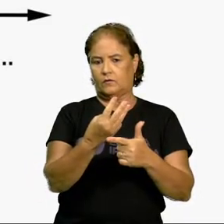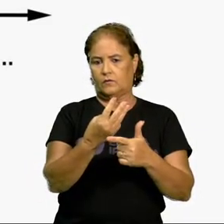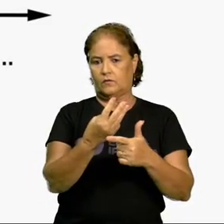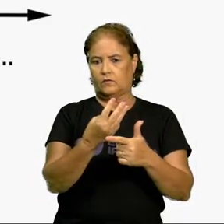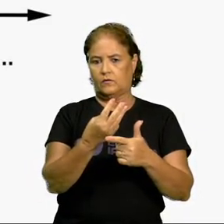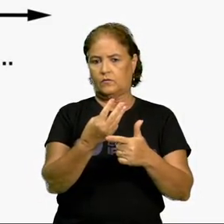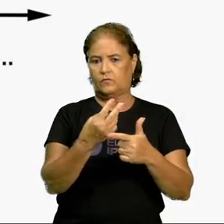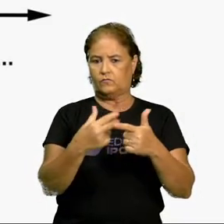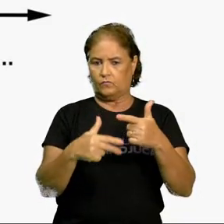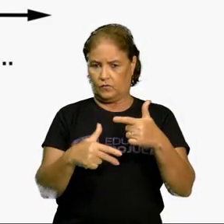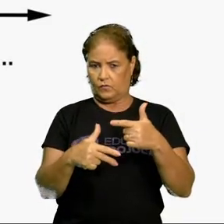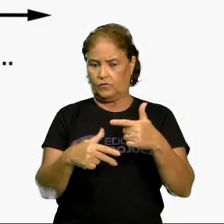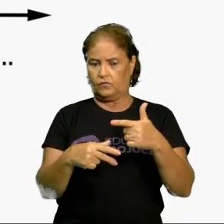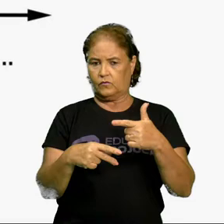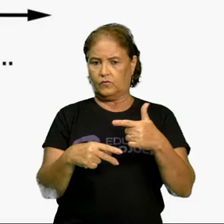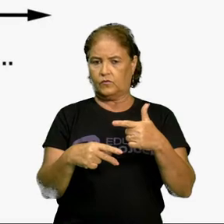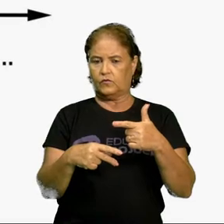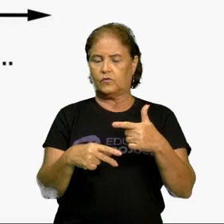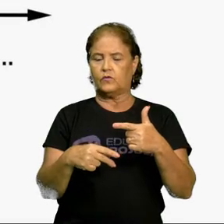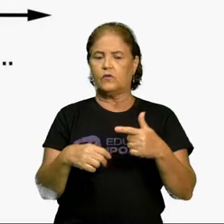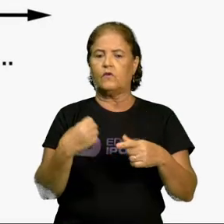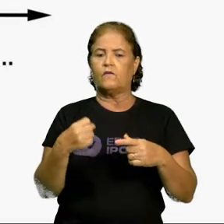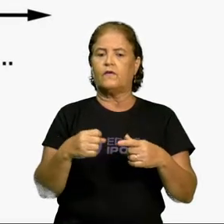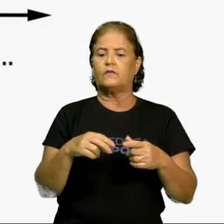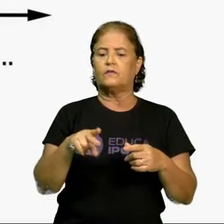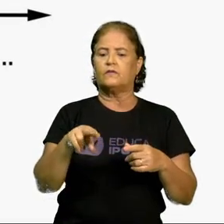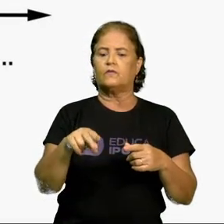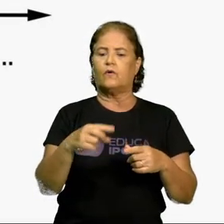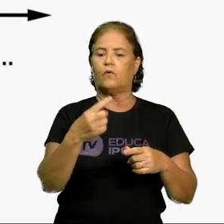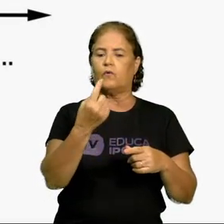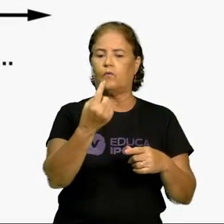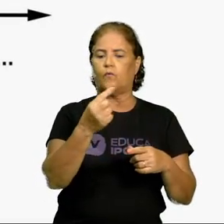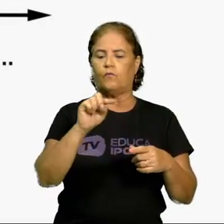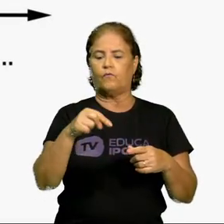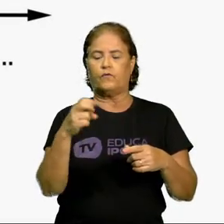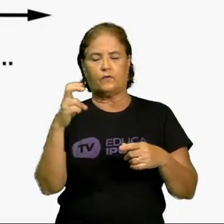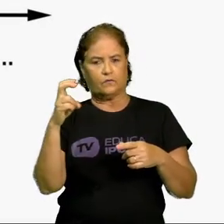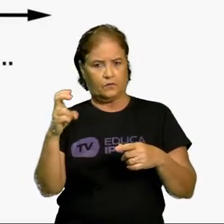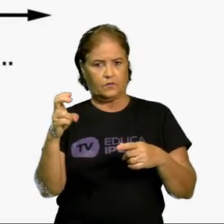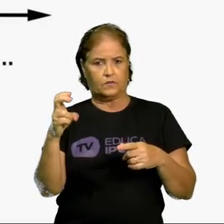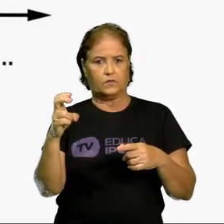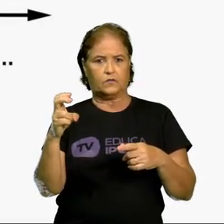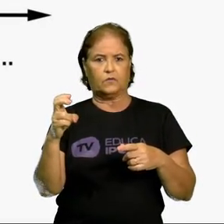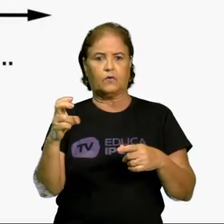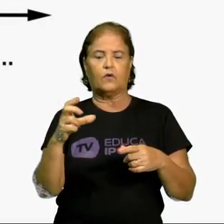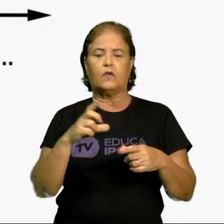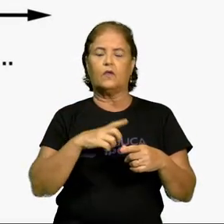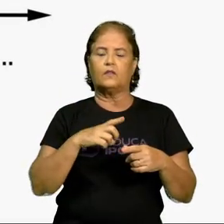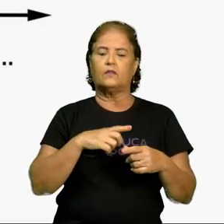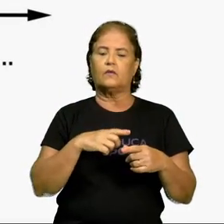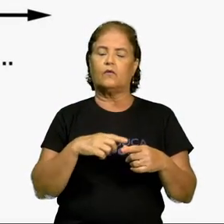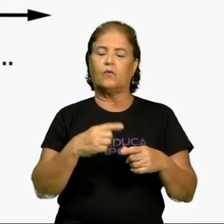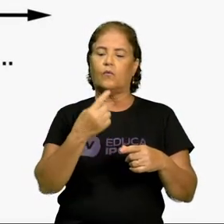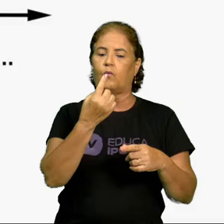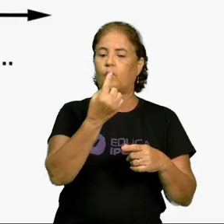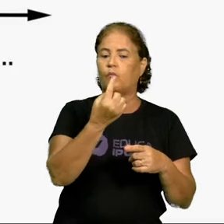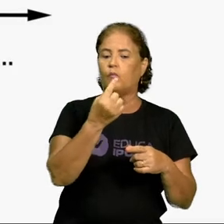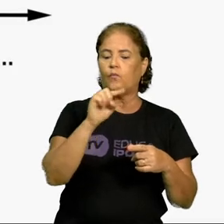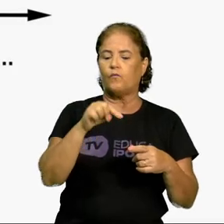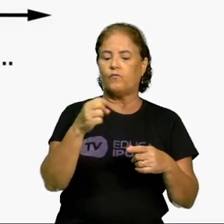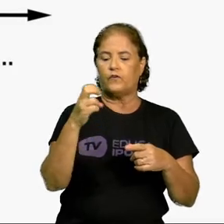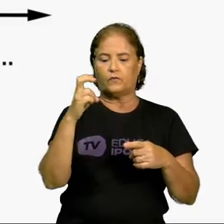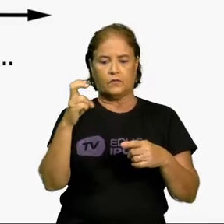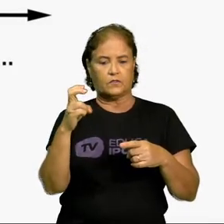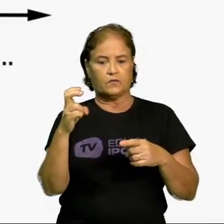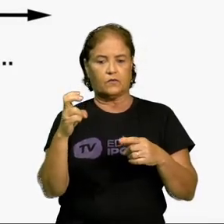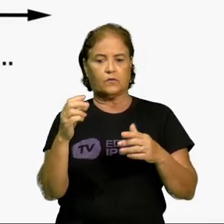por 2, vai achar 1,5. 1,5 está compreendido entre 1